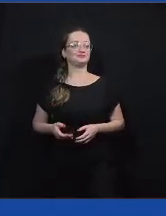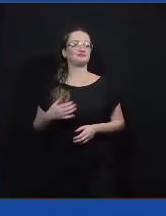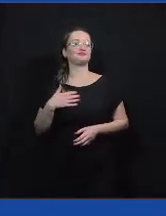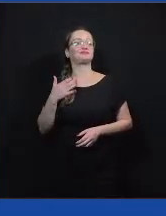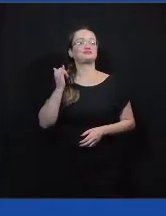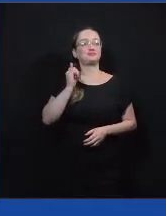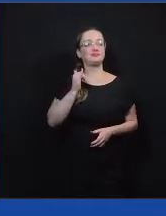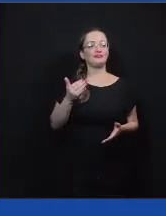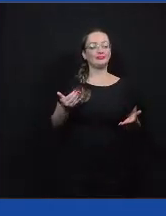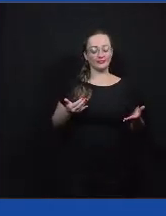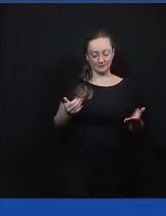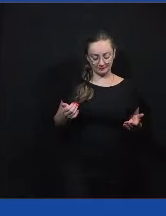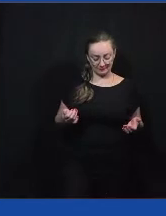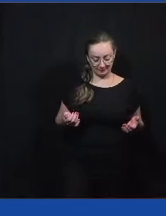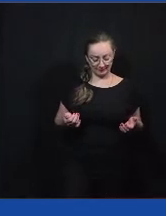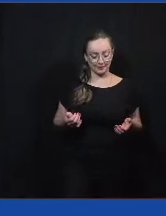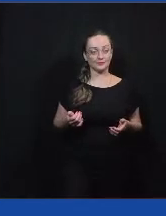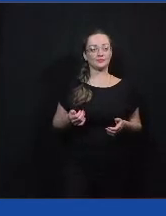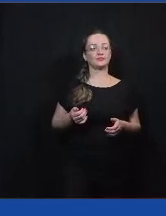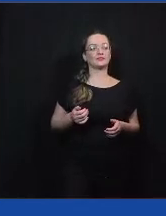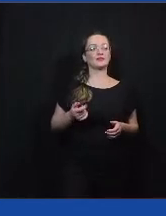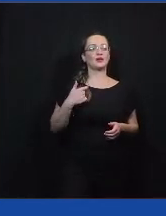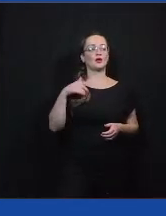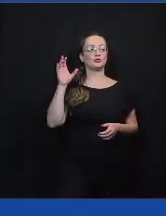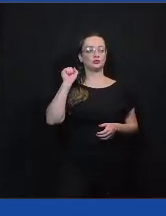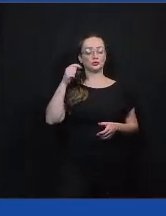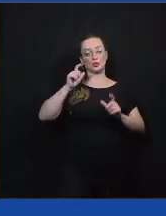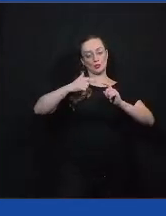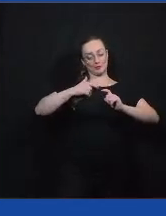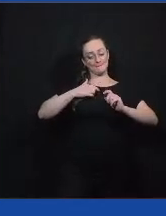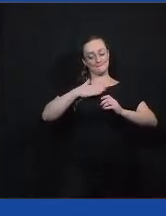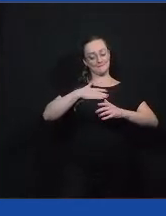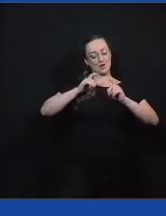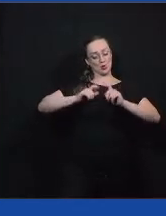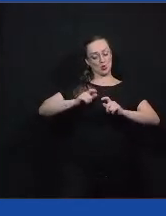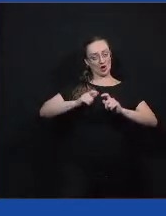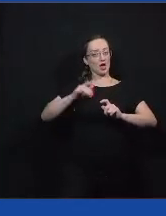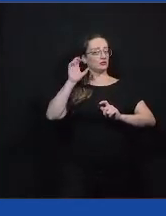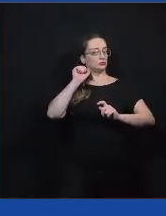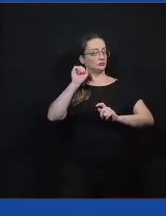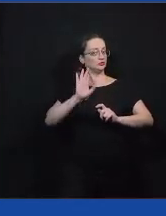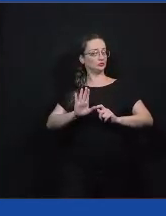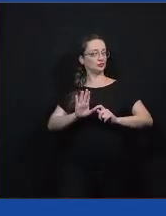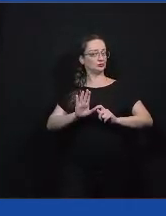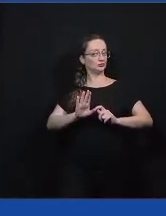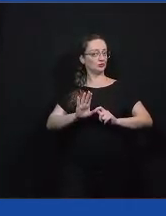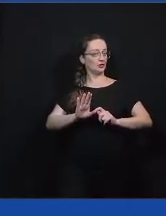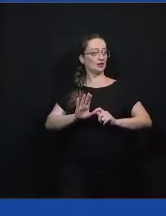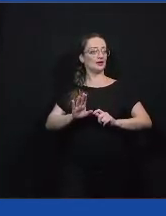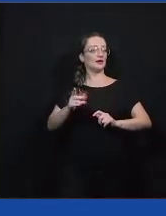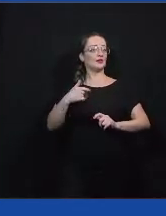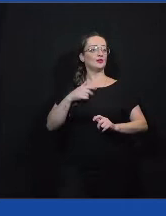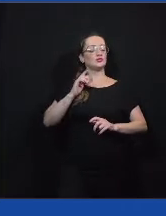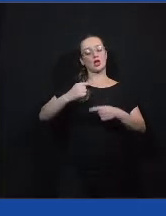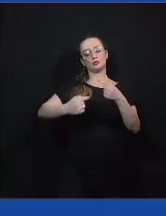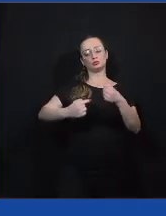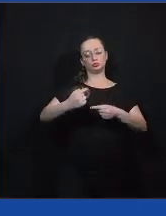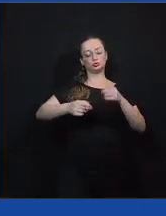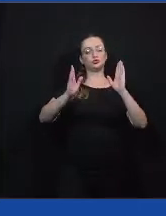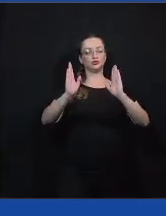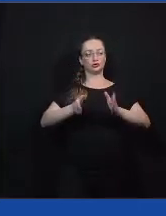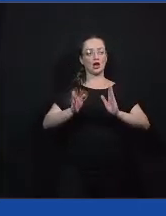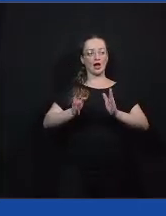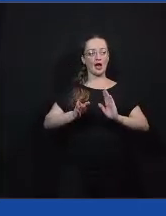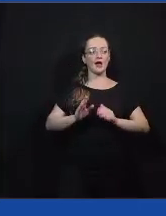na palavra escuta, né? Que também tem a ver com o que a gente já discutiu e o quão